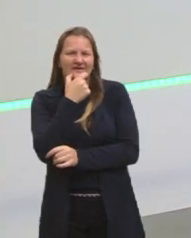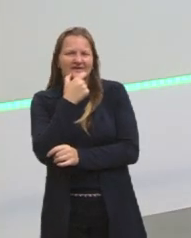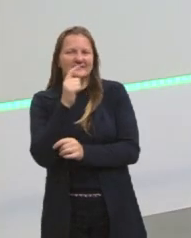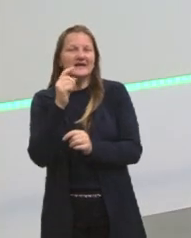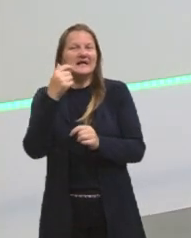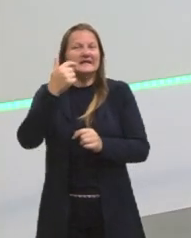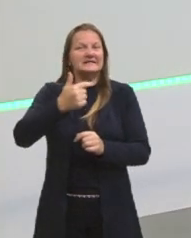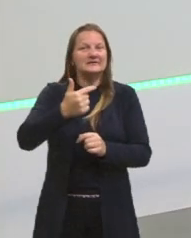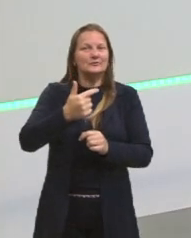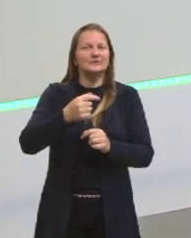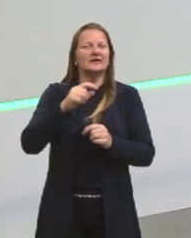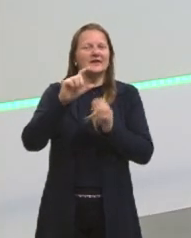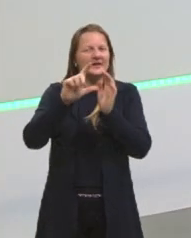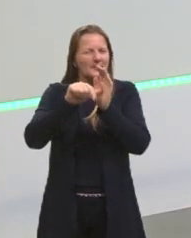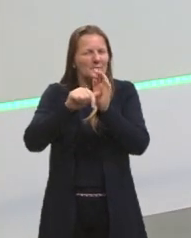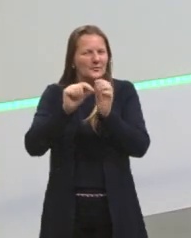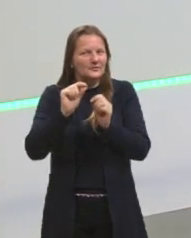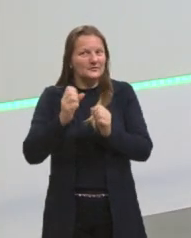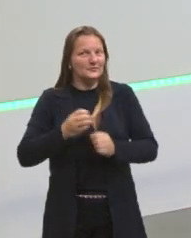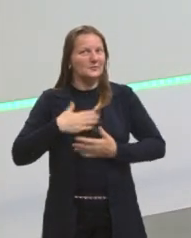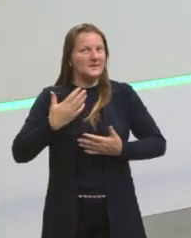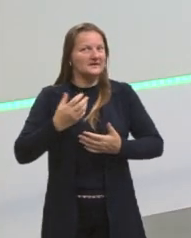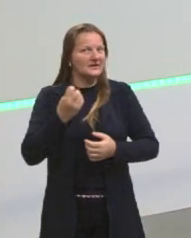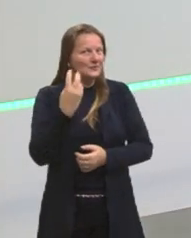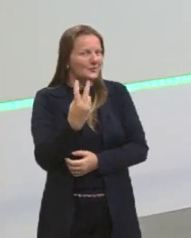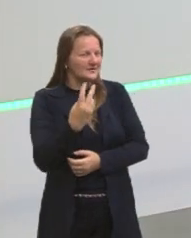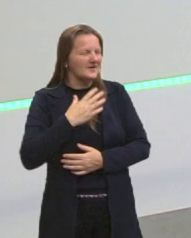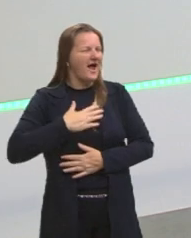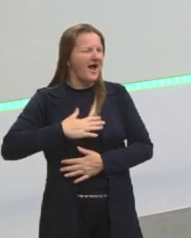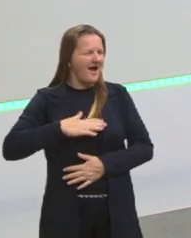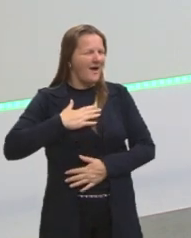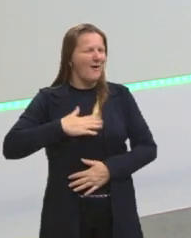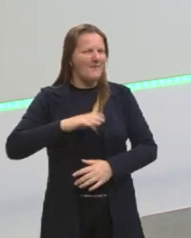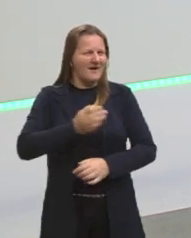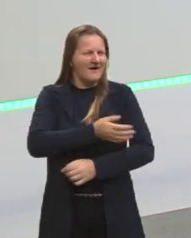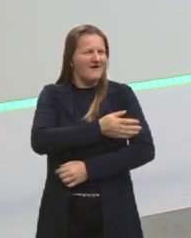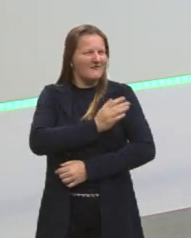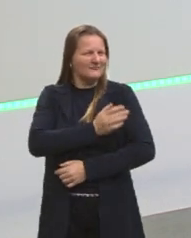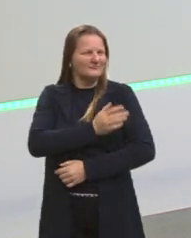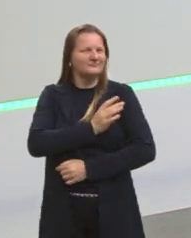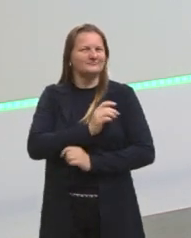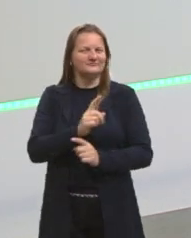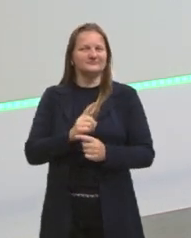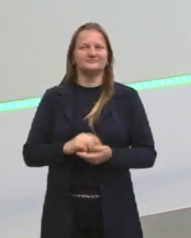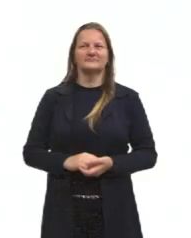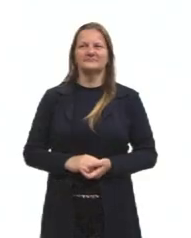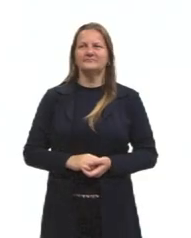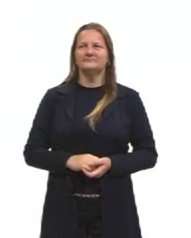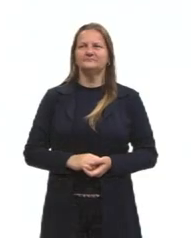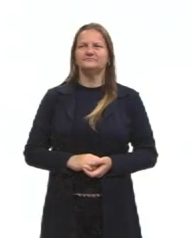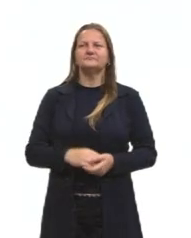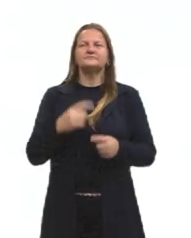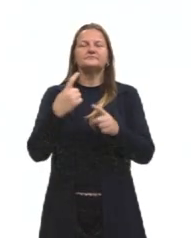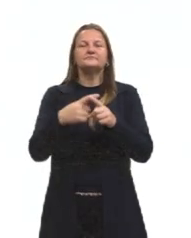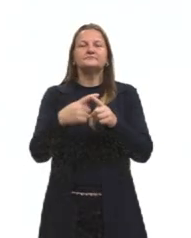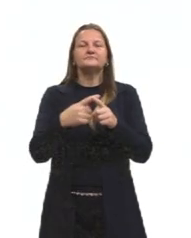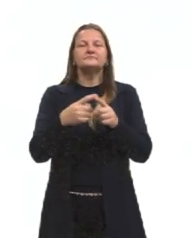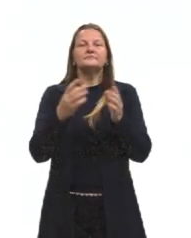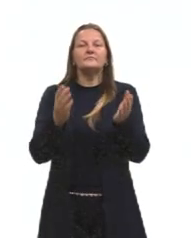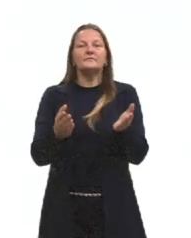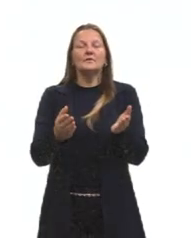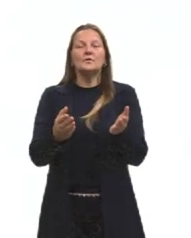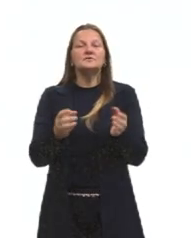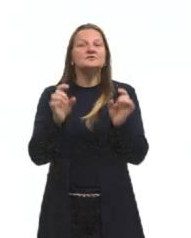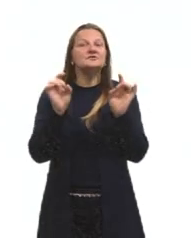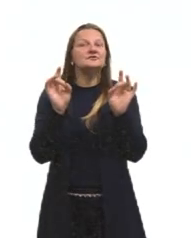e a segunda eu conto depois, tá? Calma o coração aí. Então olha só, por que a nossa aula não vai versar